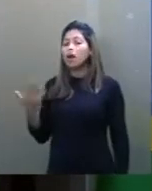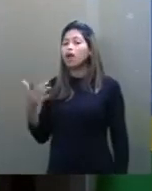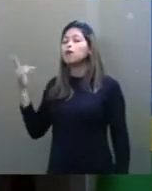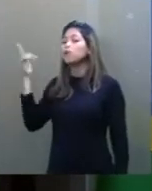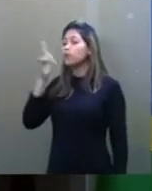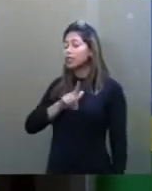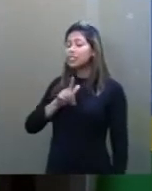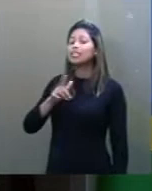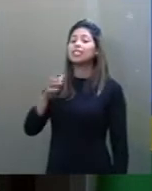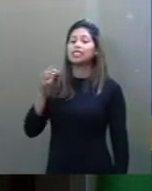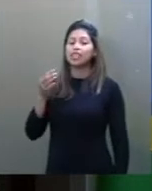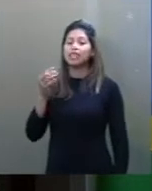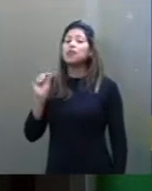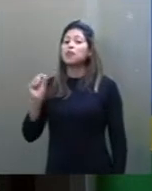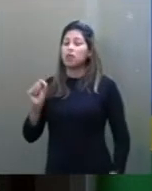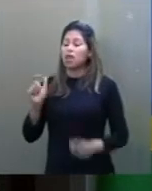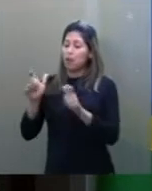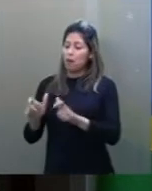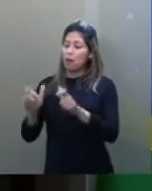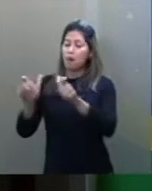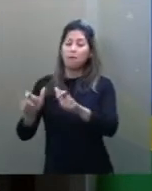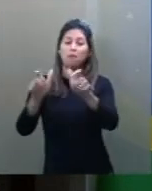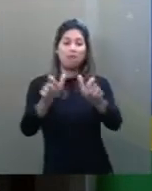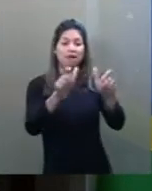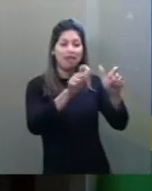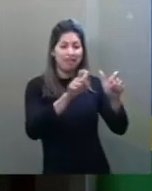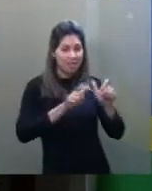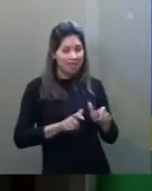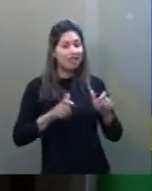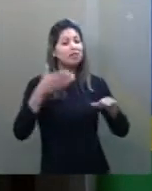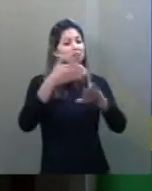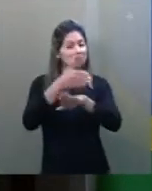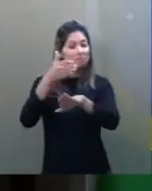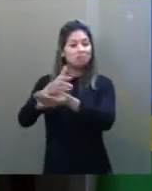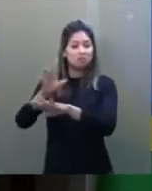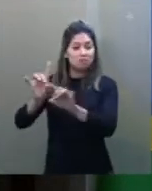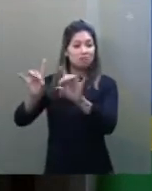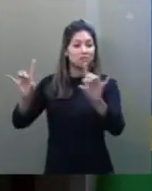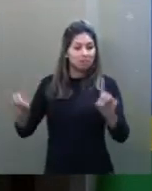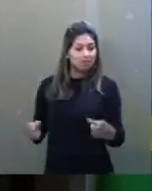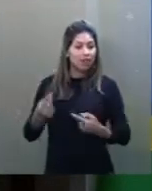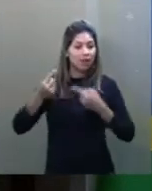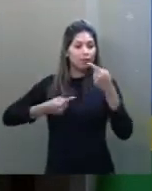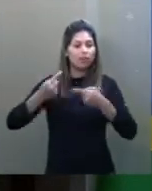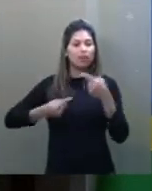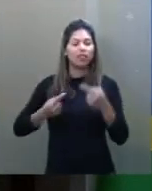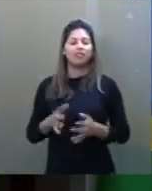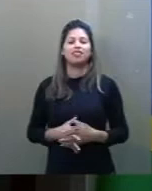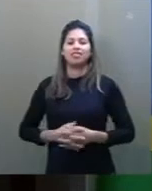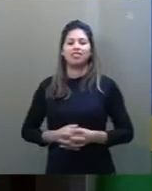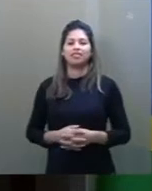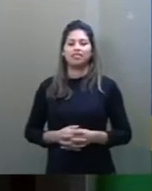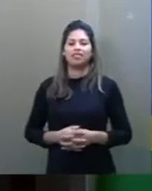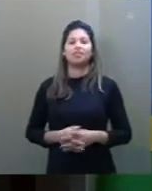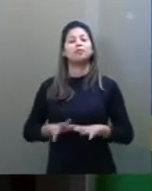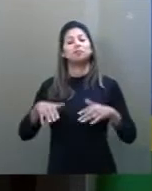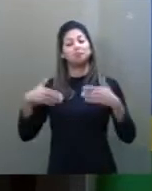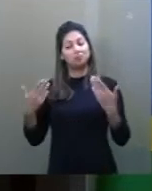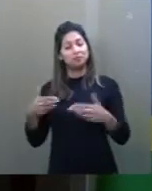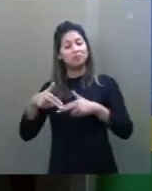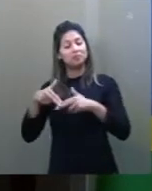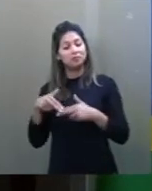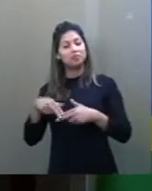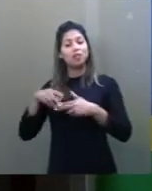as mulheres que o lugar delas é onde elas quiserem, mas especialmente na política. Portanto, quero cumprimentar todas as mulheres do Brasil